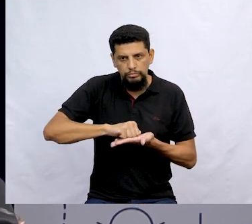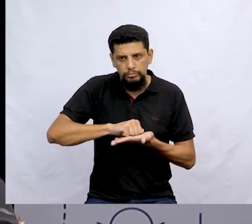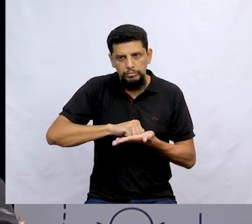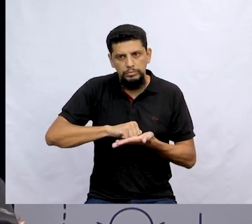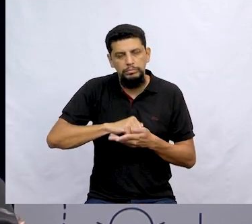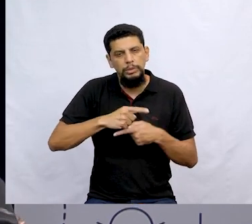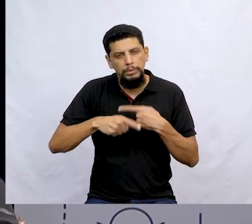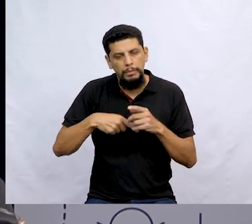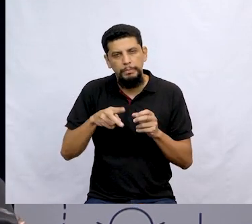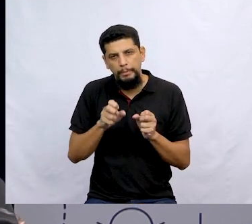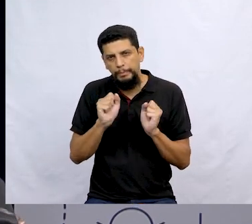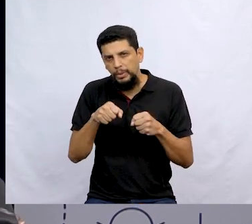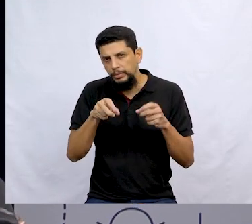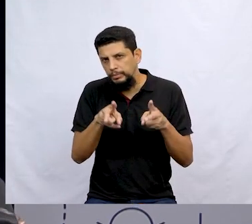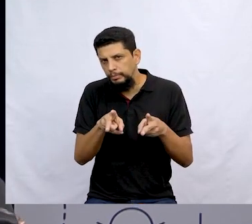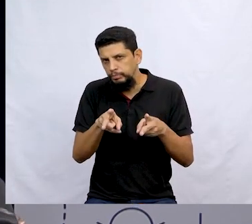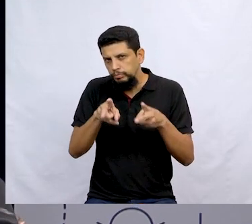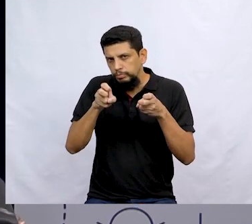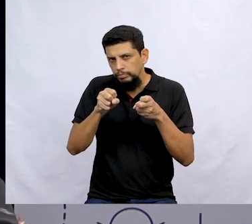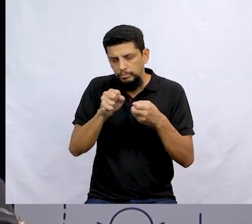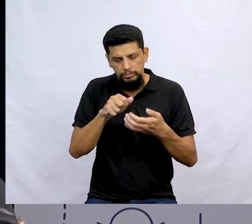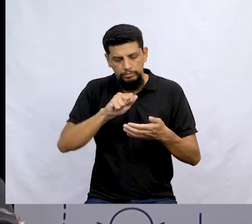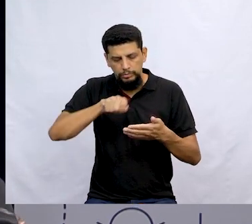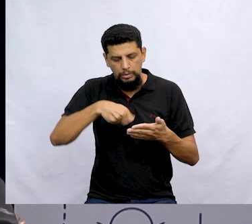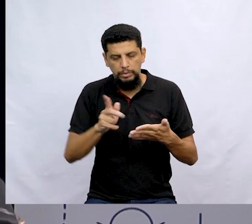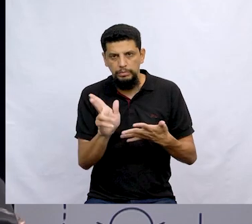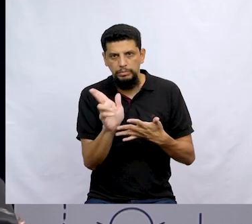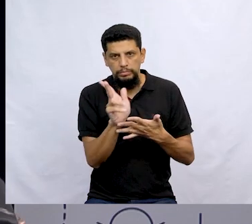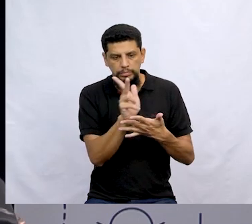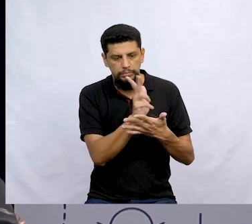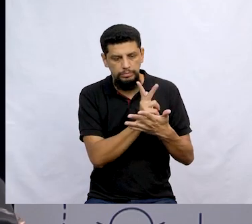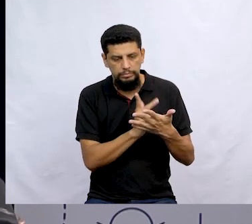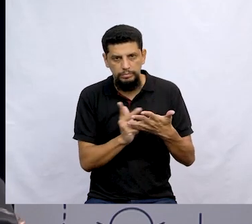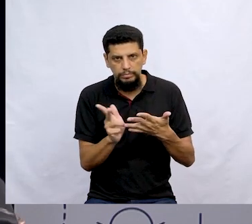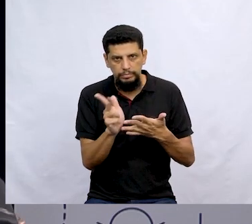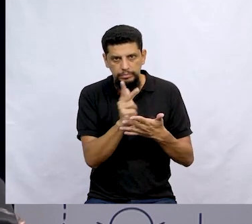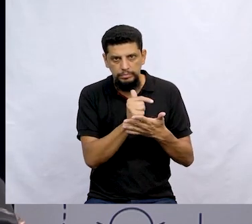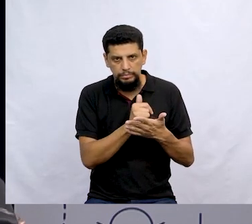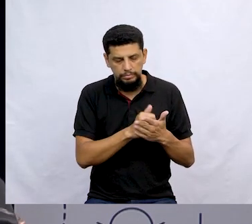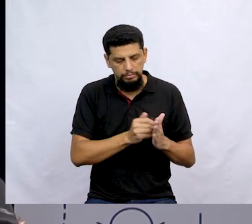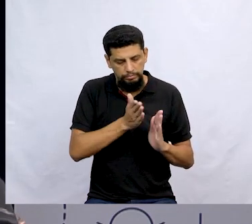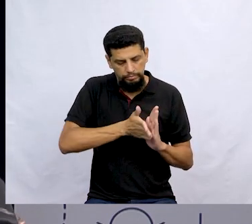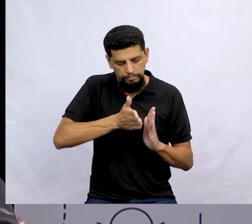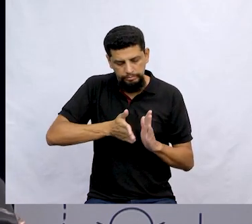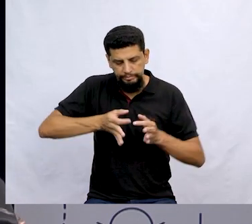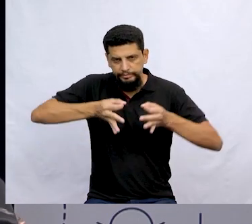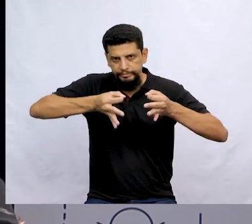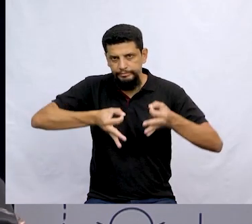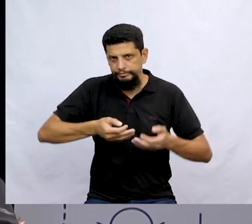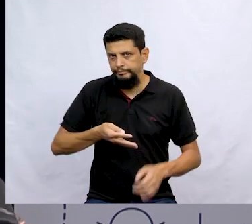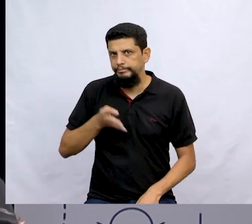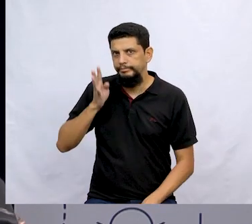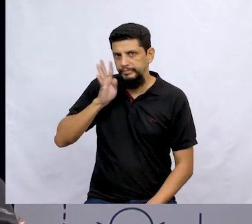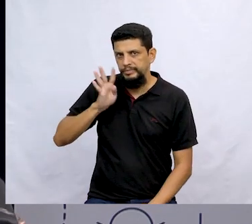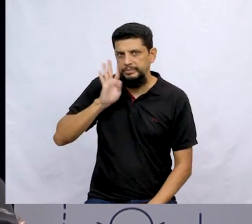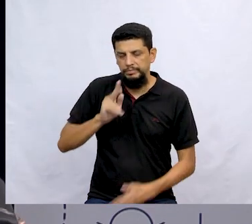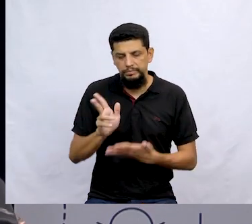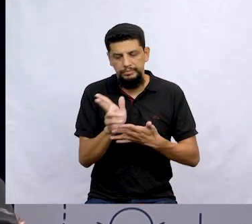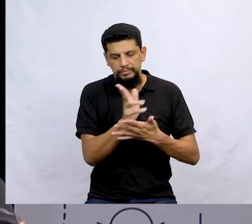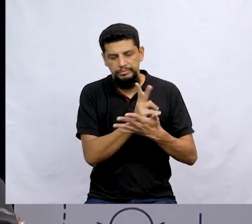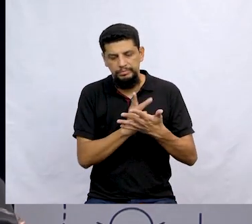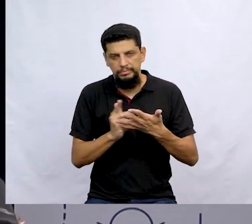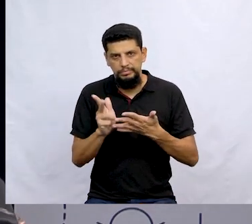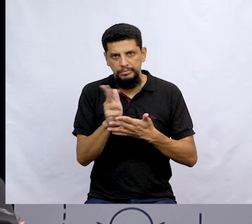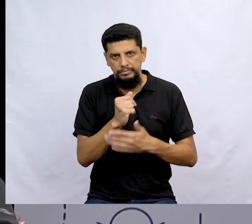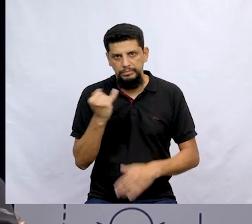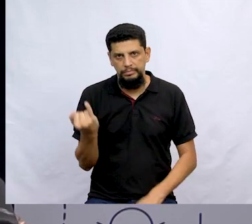Então, depois a gente pode perceber um pouquinho mais sobre a ilustração. Que ela foi construída parte a parte. Isso é bacana. A ilustração é muito